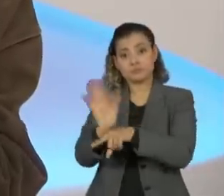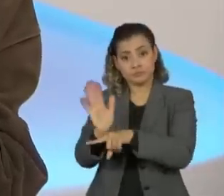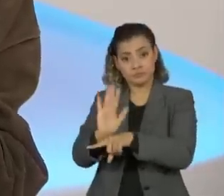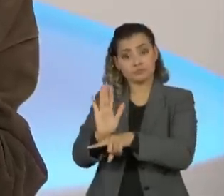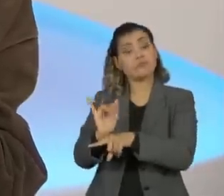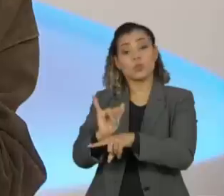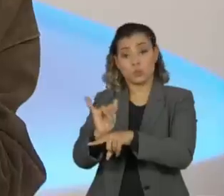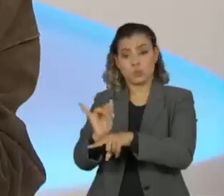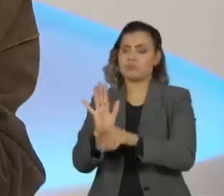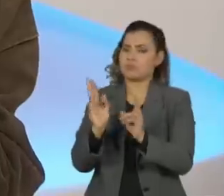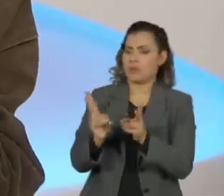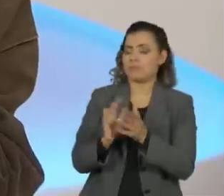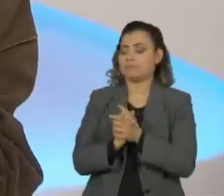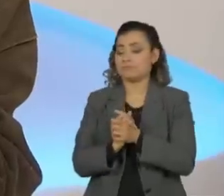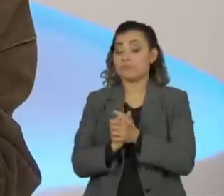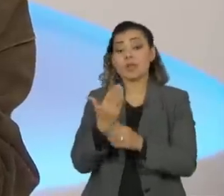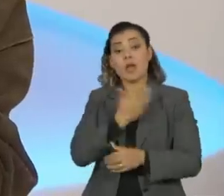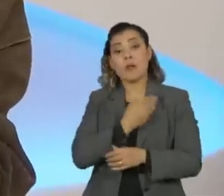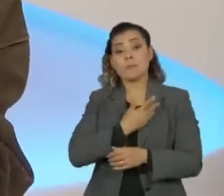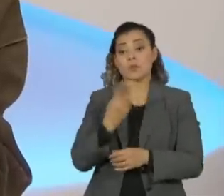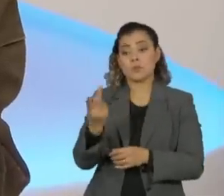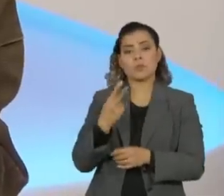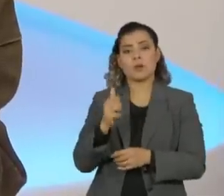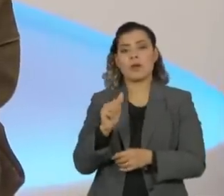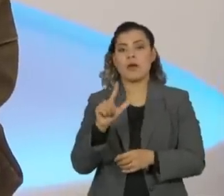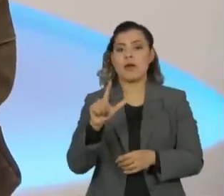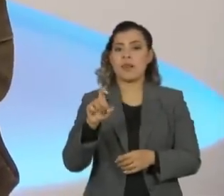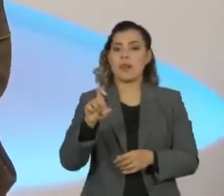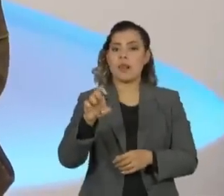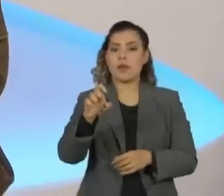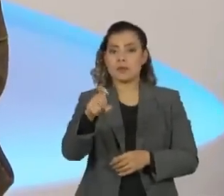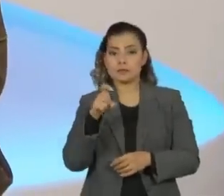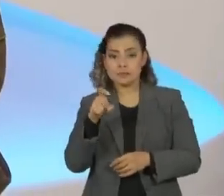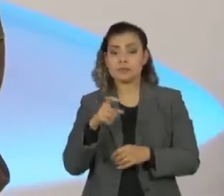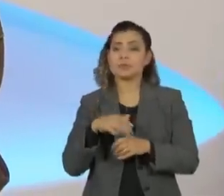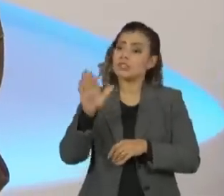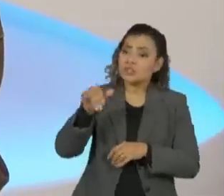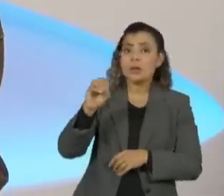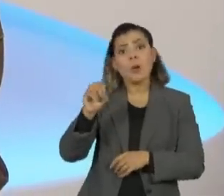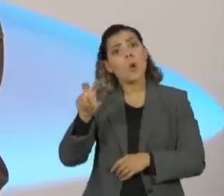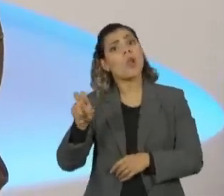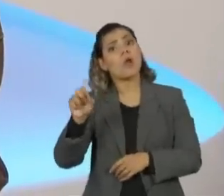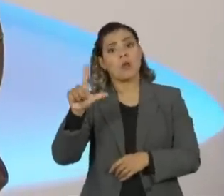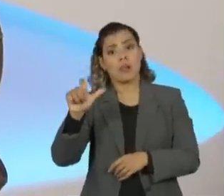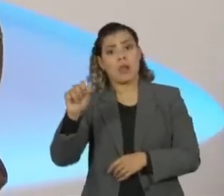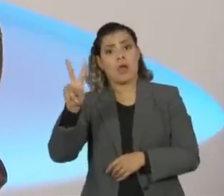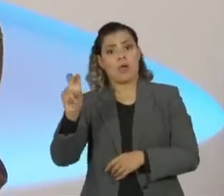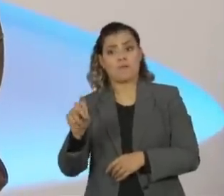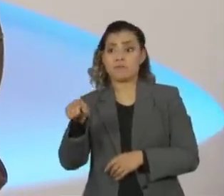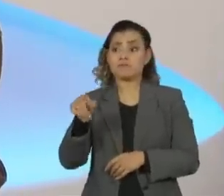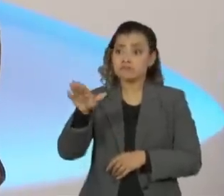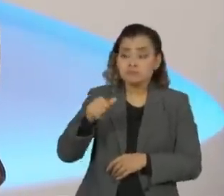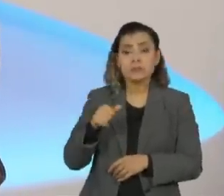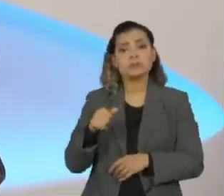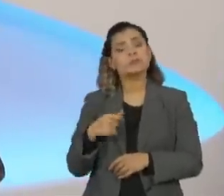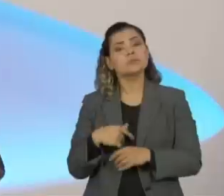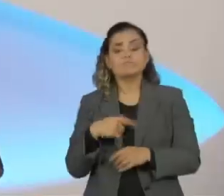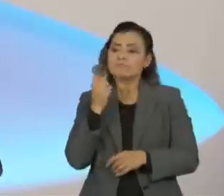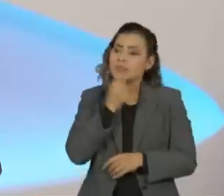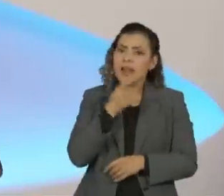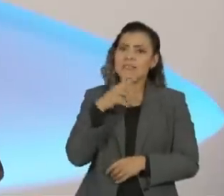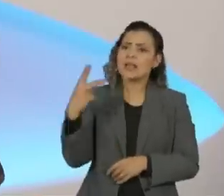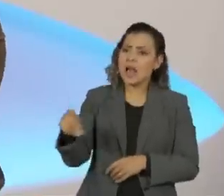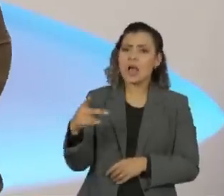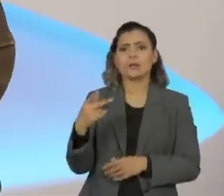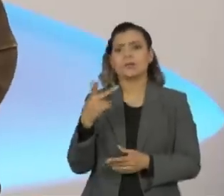um amigo nosso em comum, Alex Bruno Machado, que ele falou, ele chama o Olavo e eu estava vendo o Olavo achando muito engraçado